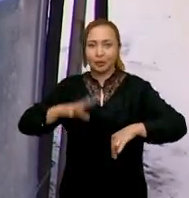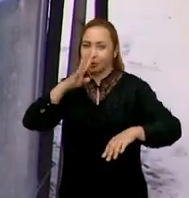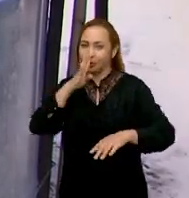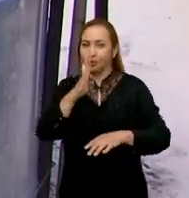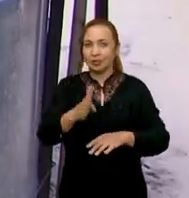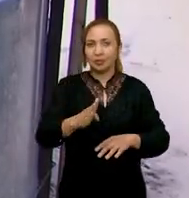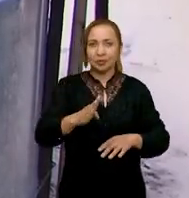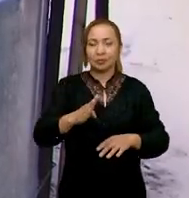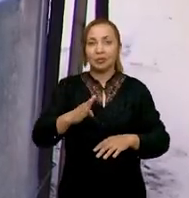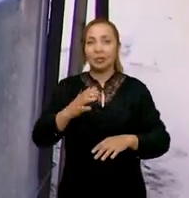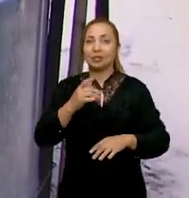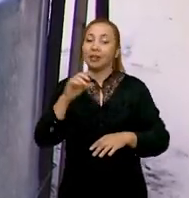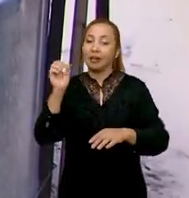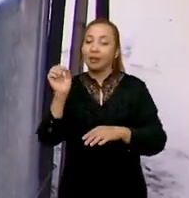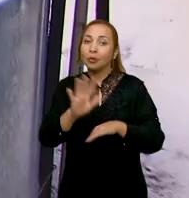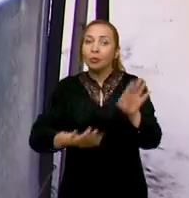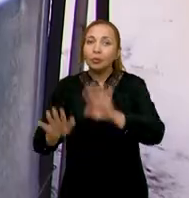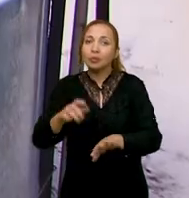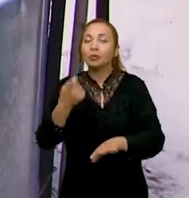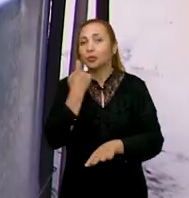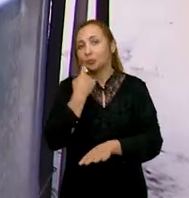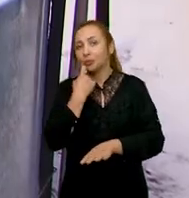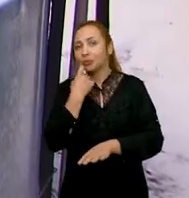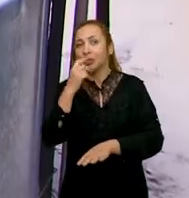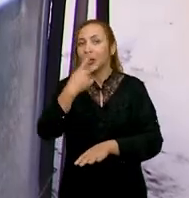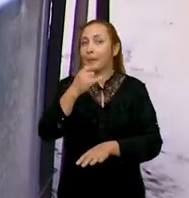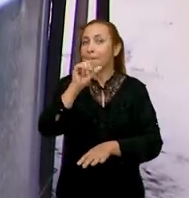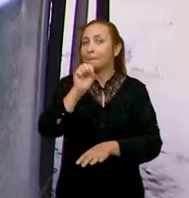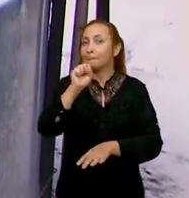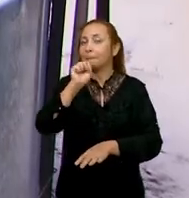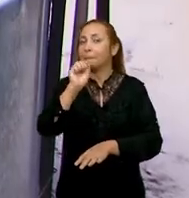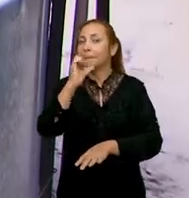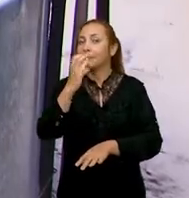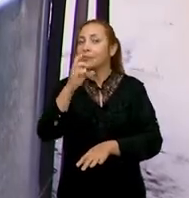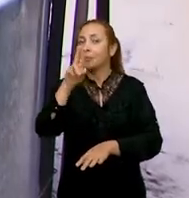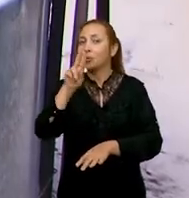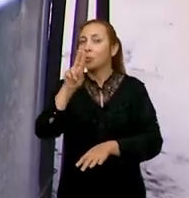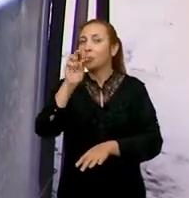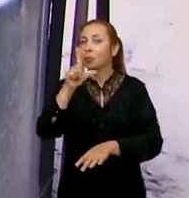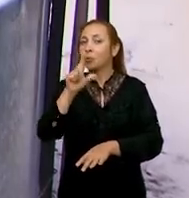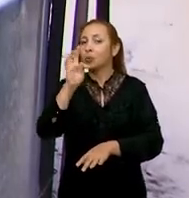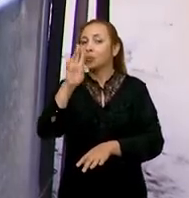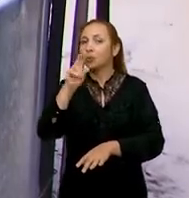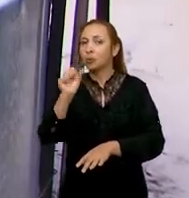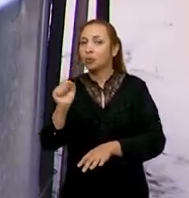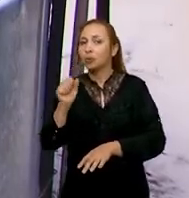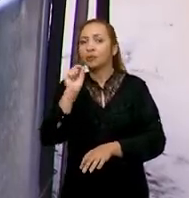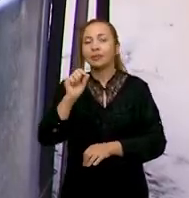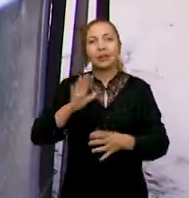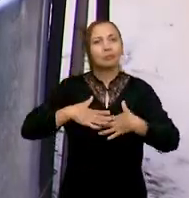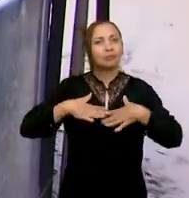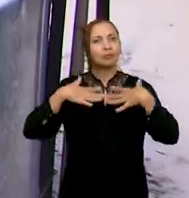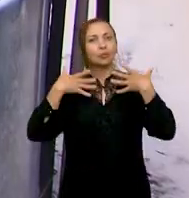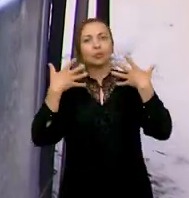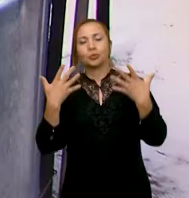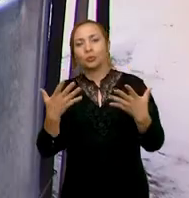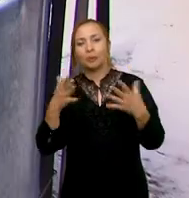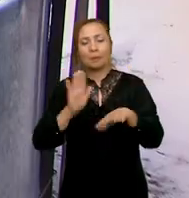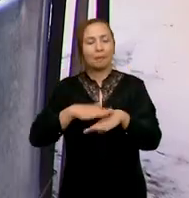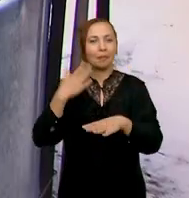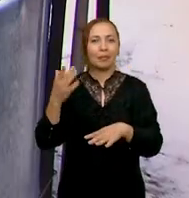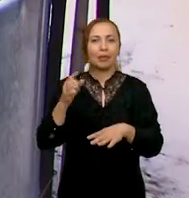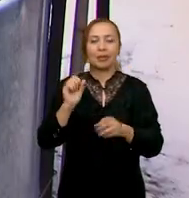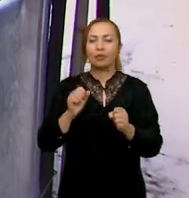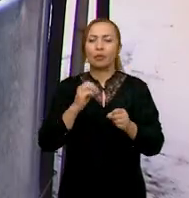Diretamente nas pisciculturas, o que me deixou mais surpreendido